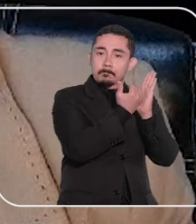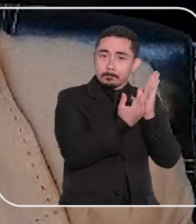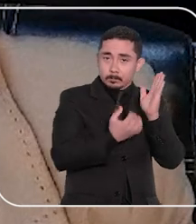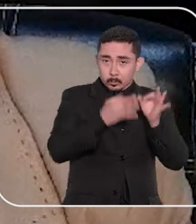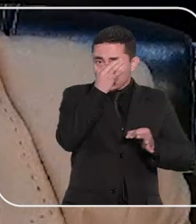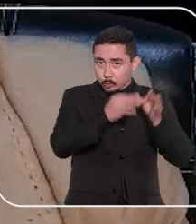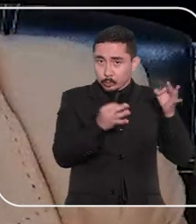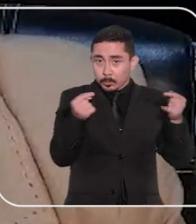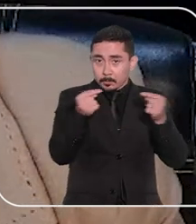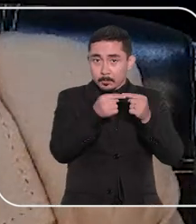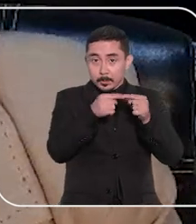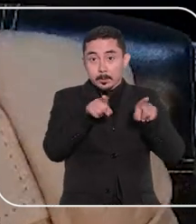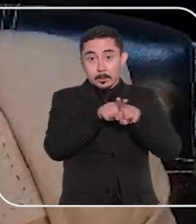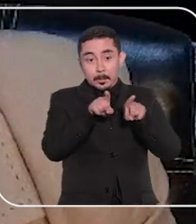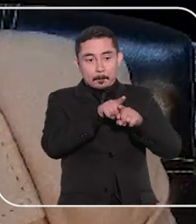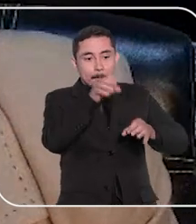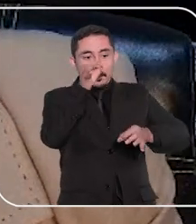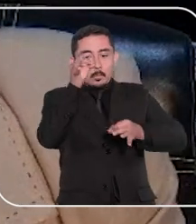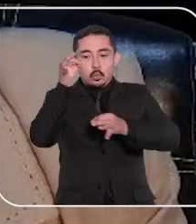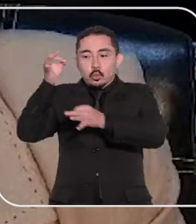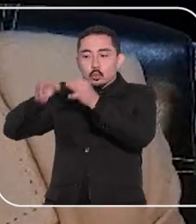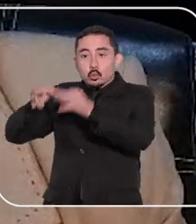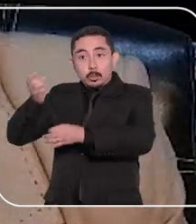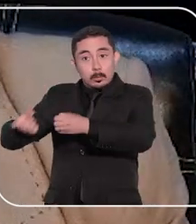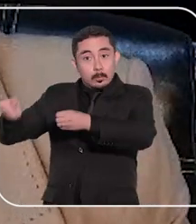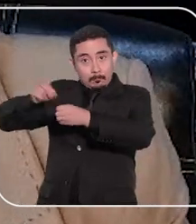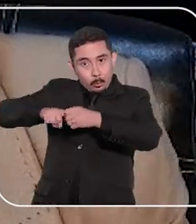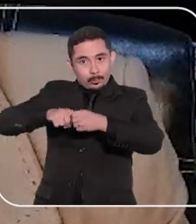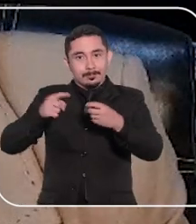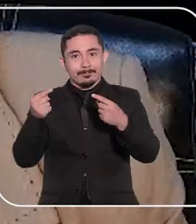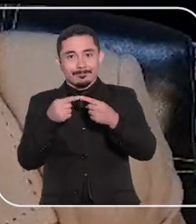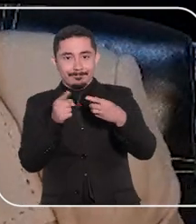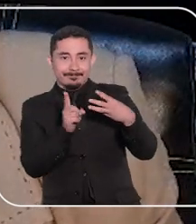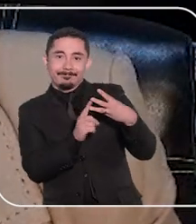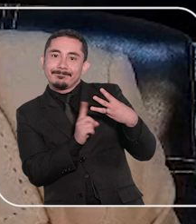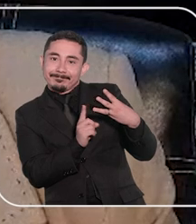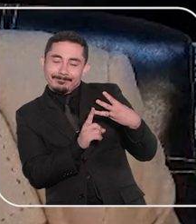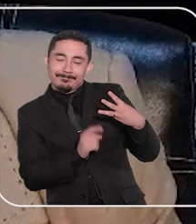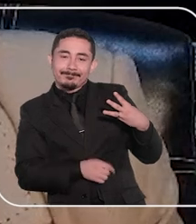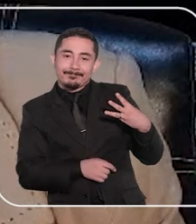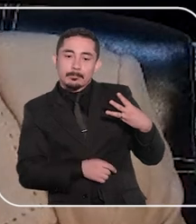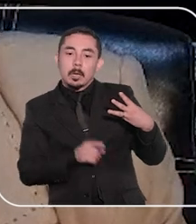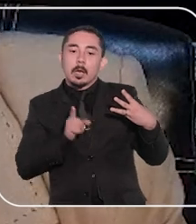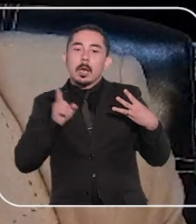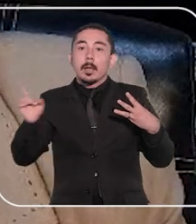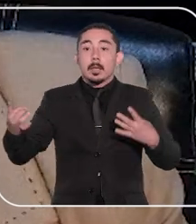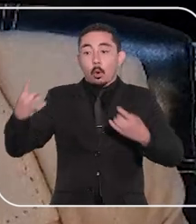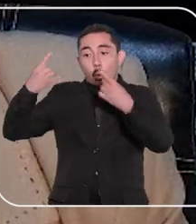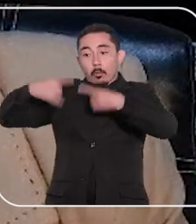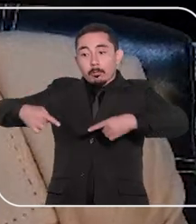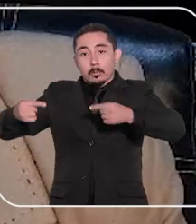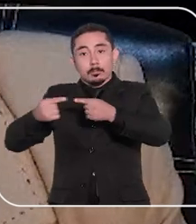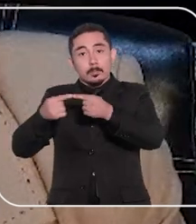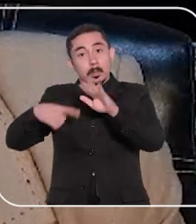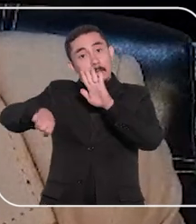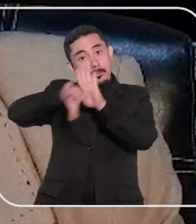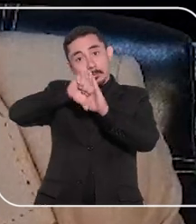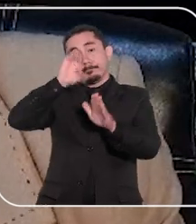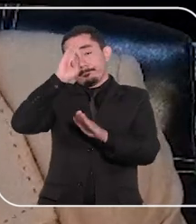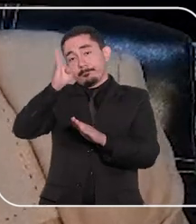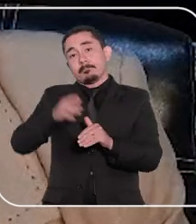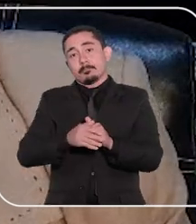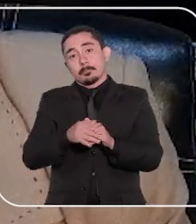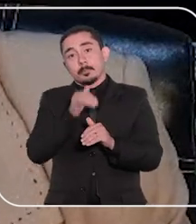jurídico também conta com a justiça restaurativa. Nesse caso, o conflito é o próprio crime.